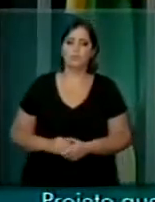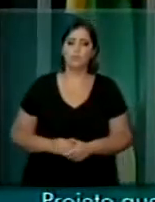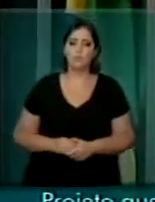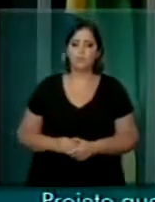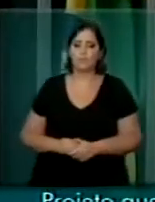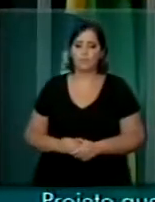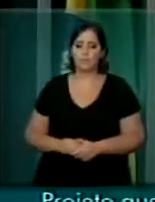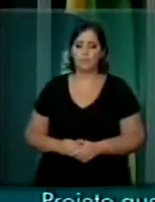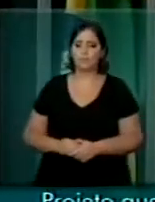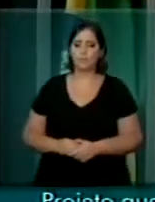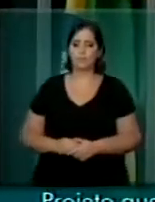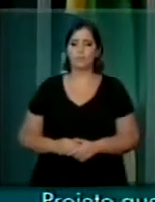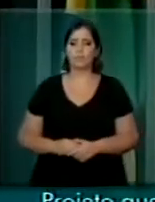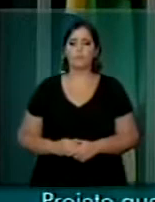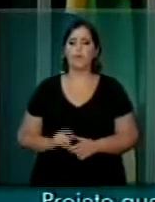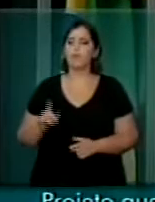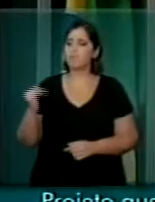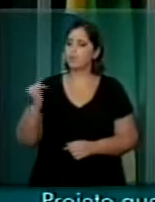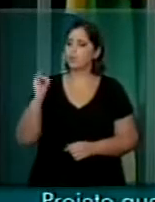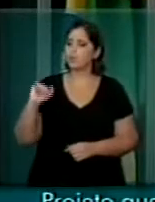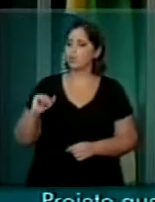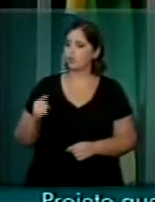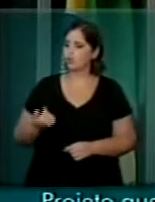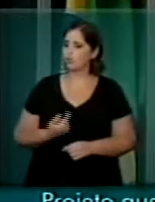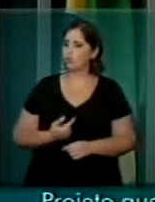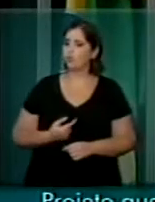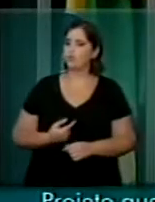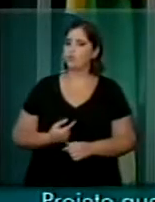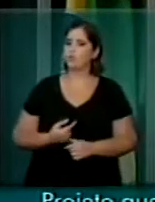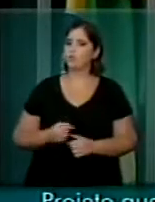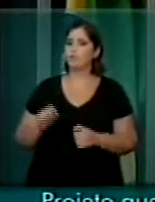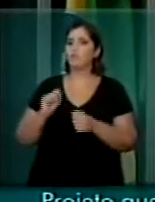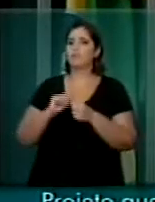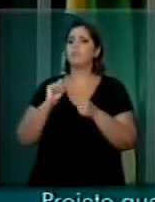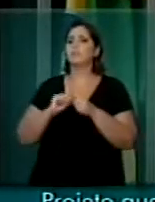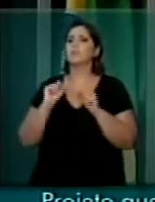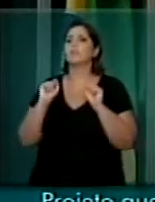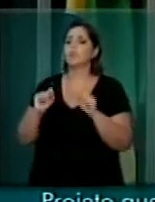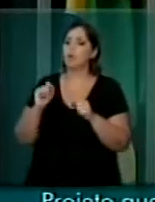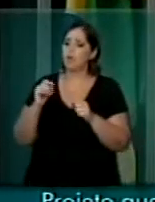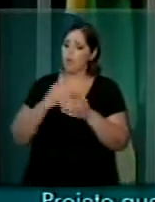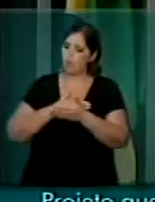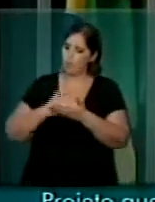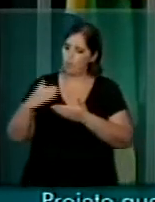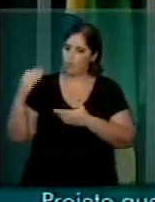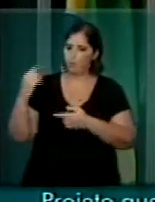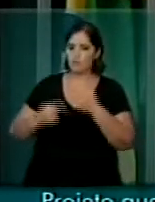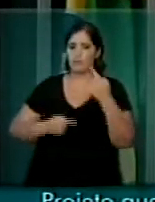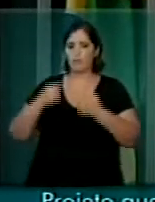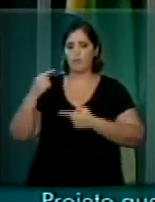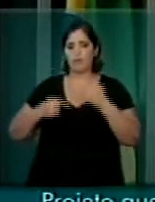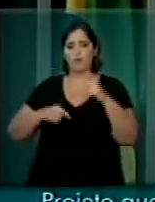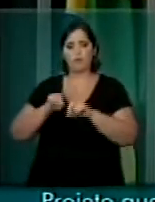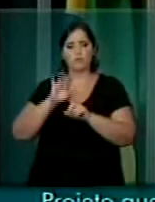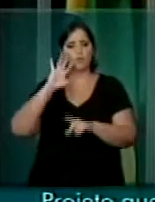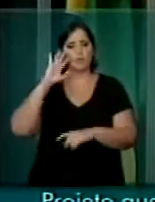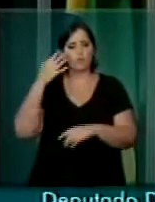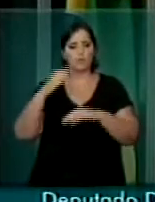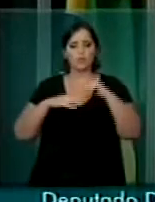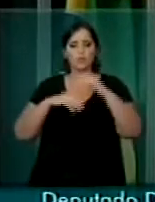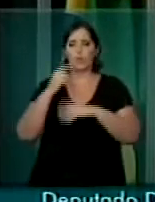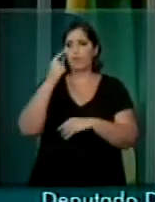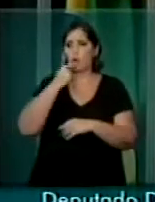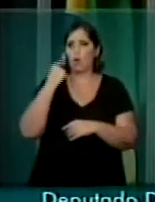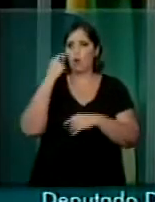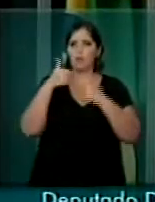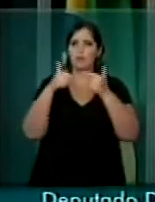concluir, que nós façamos, senhor presidente, para concluir, o debate e a deliberação a respeito da redução da